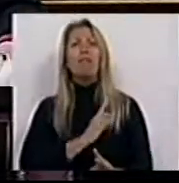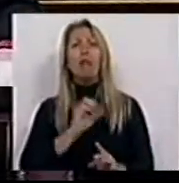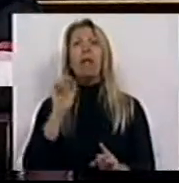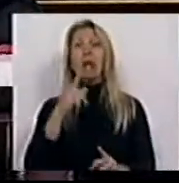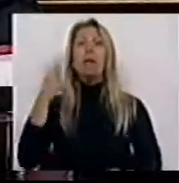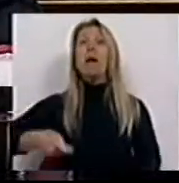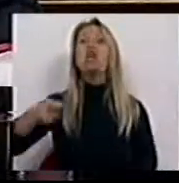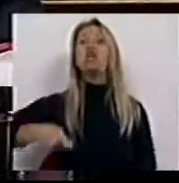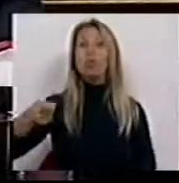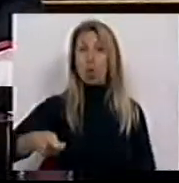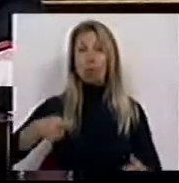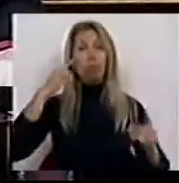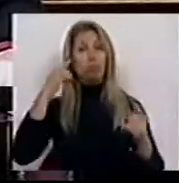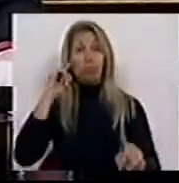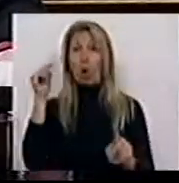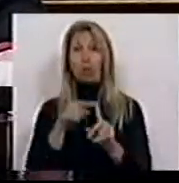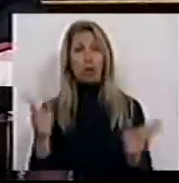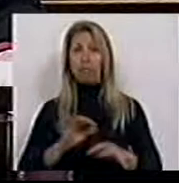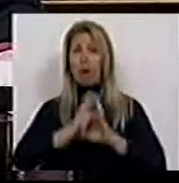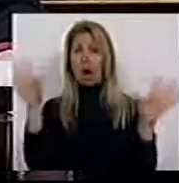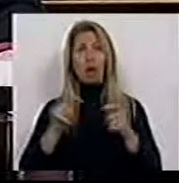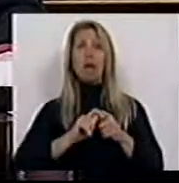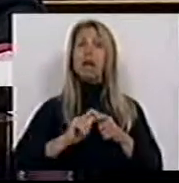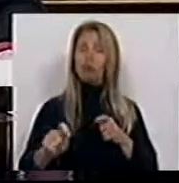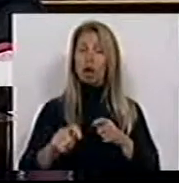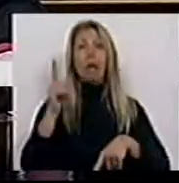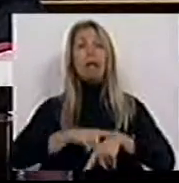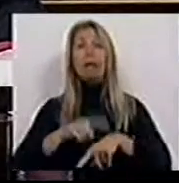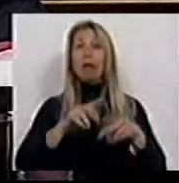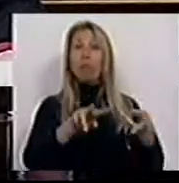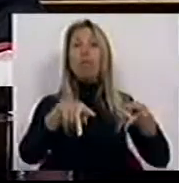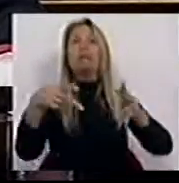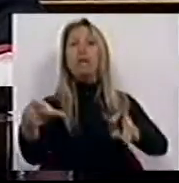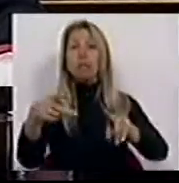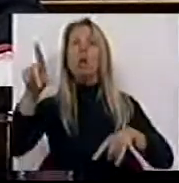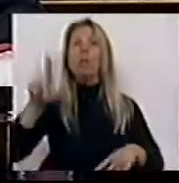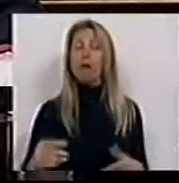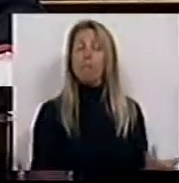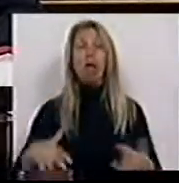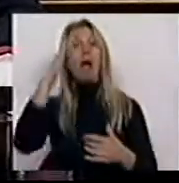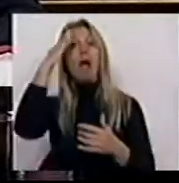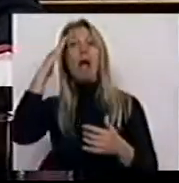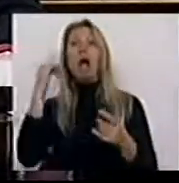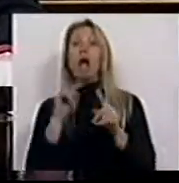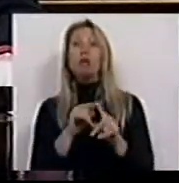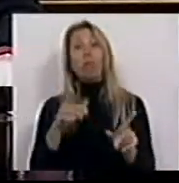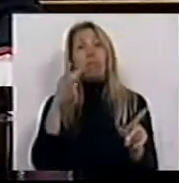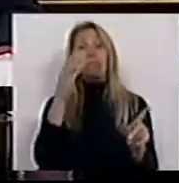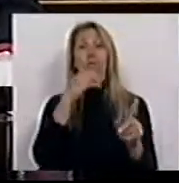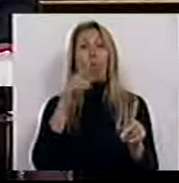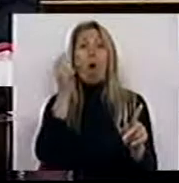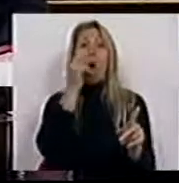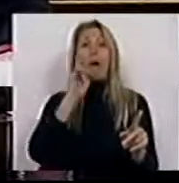objeto é claramente definido, o período de transição também, define-se que a consideração do sexo não pode resultar em